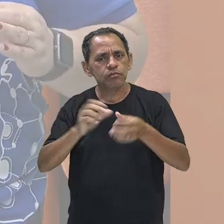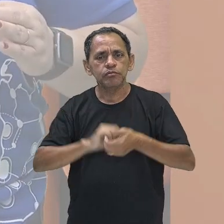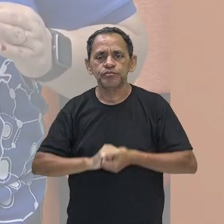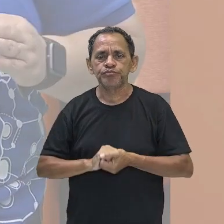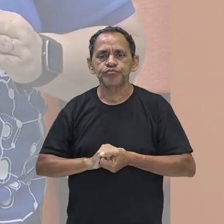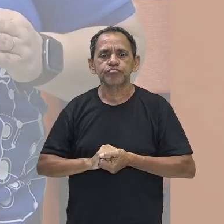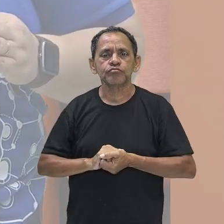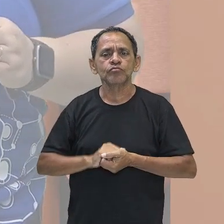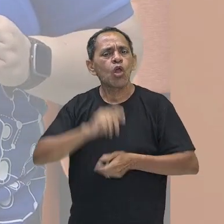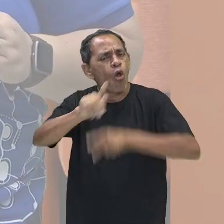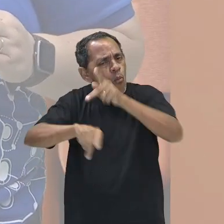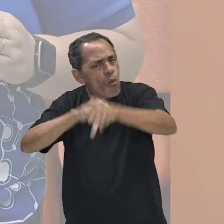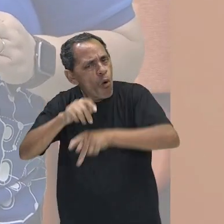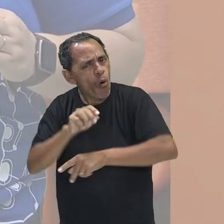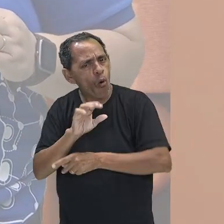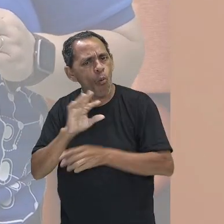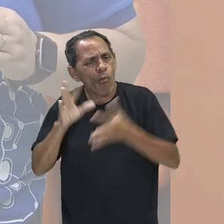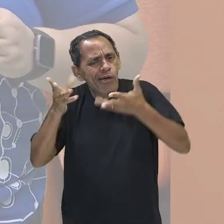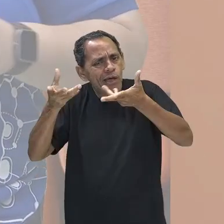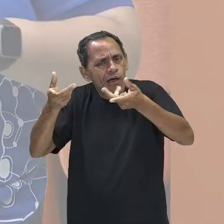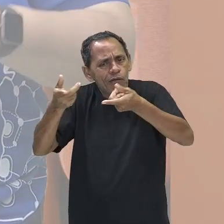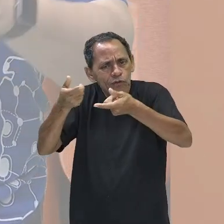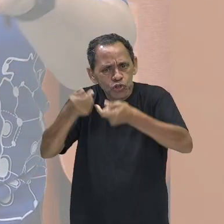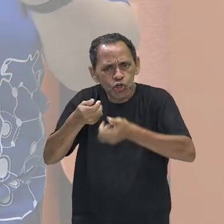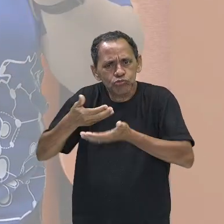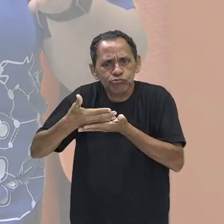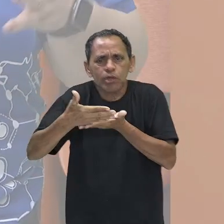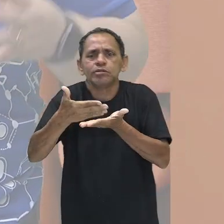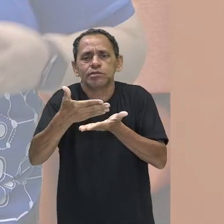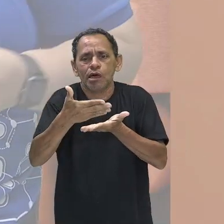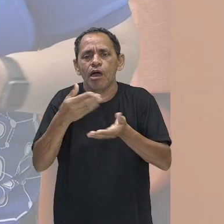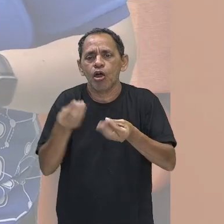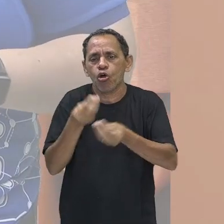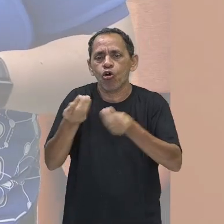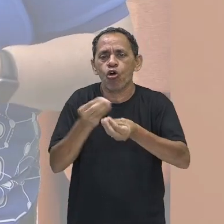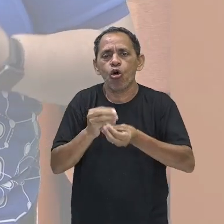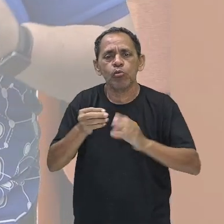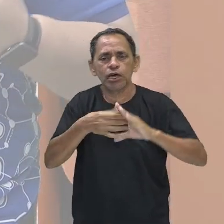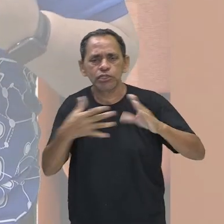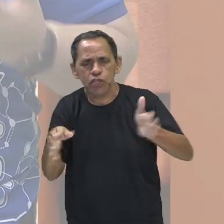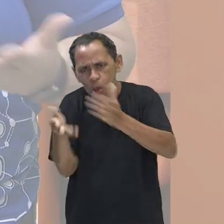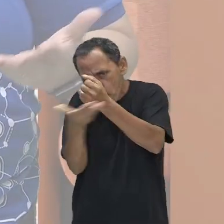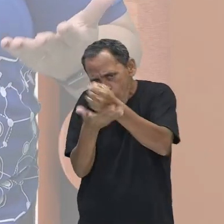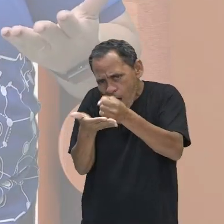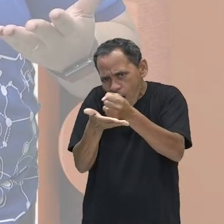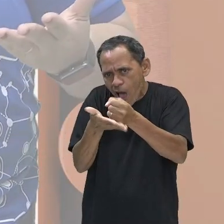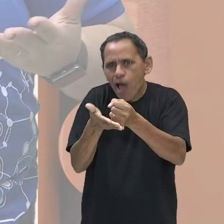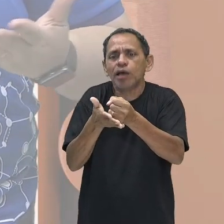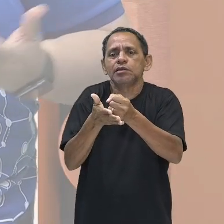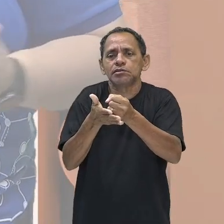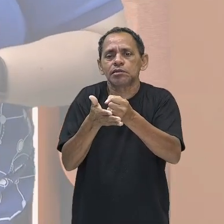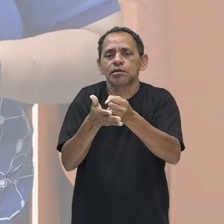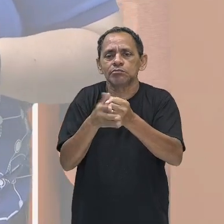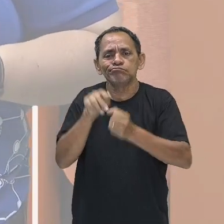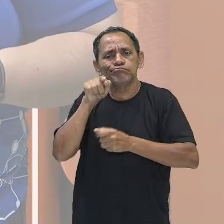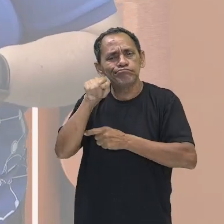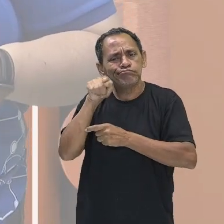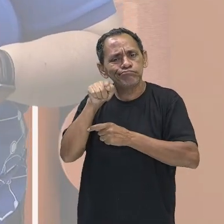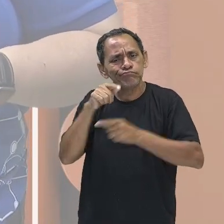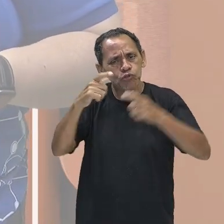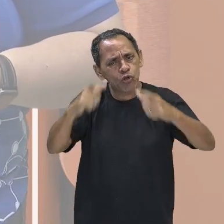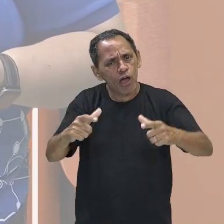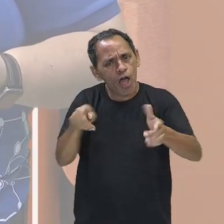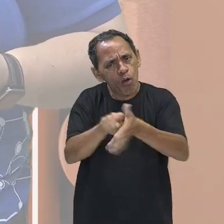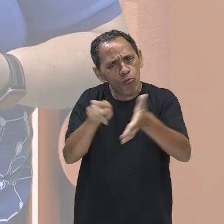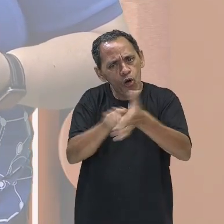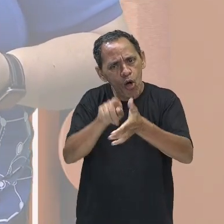Civilização maravilhosa, então, para a gente começar aí, dar as características básicas. Vocês acompanham comigo aqui, não é mesmo? Nós temos,